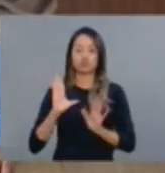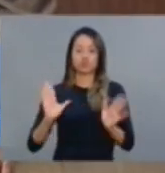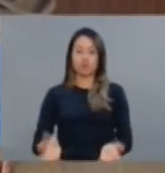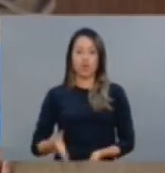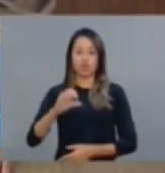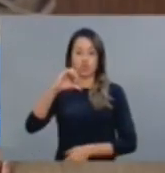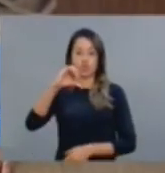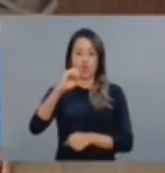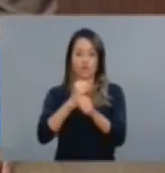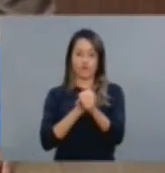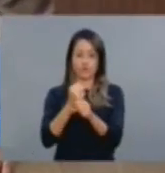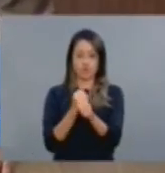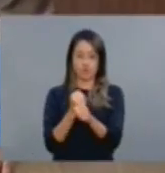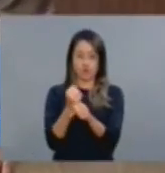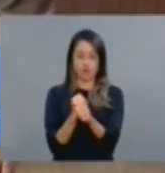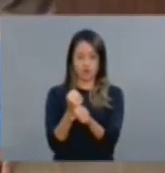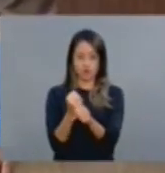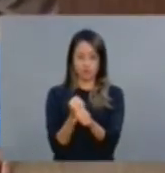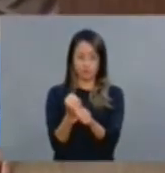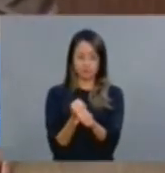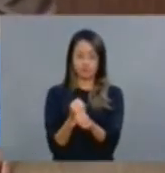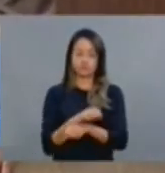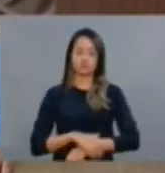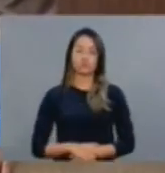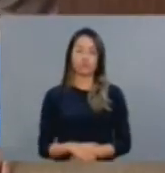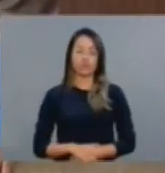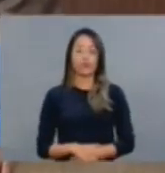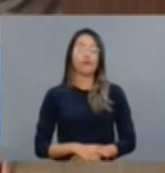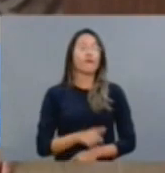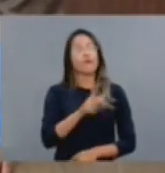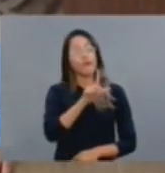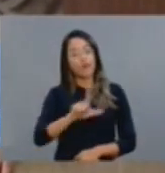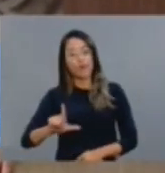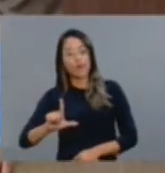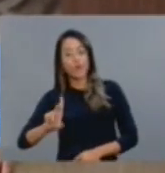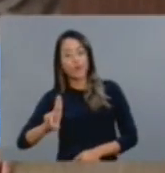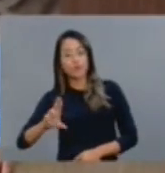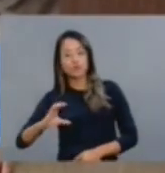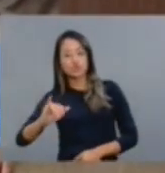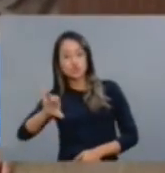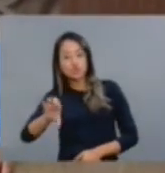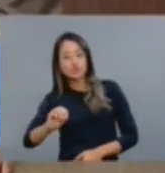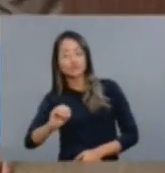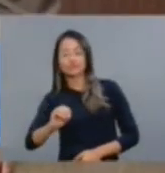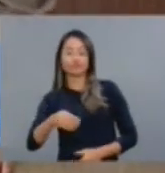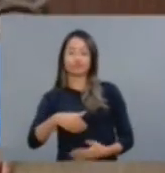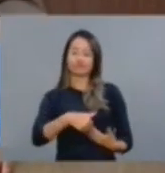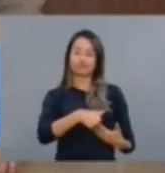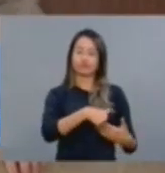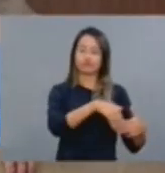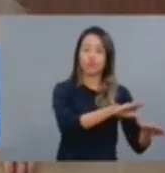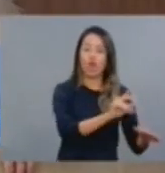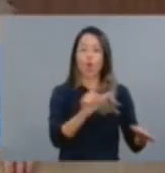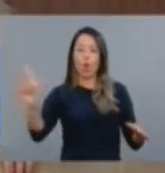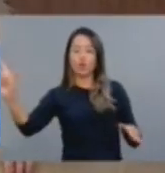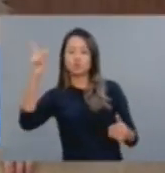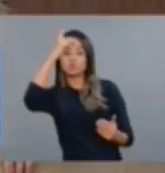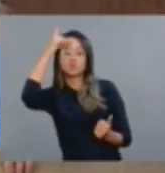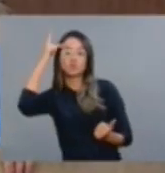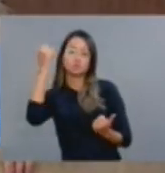anos, nunca mais, e não apenas no Iguatú, mas nunca mais,